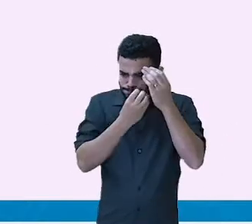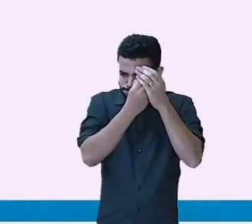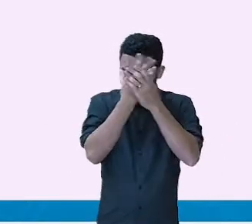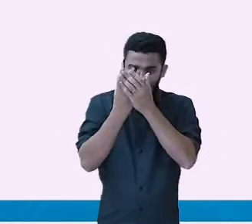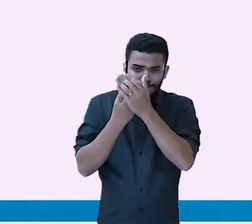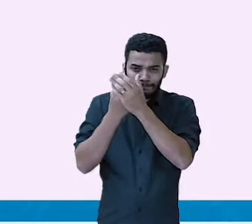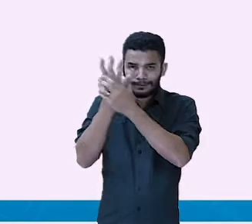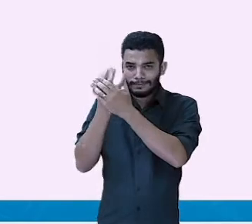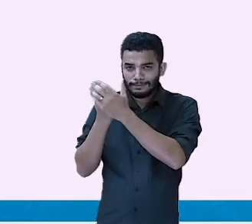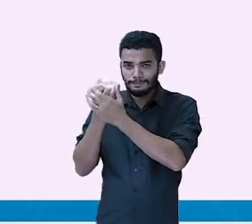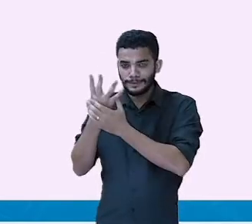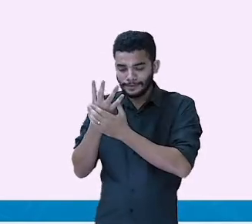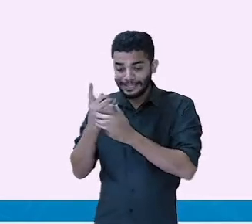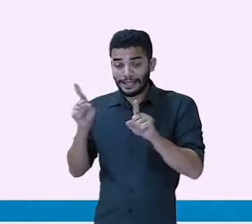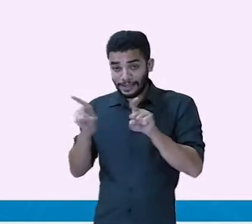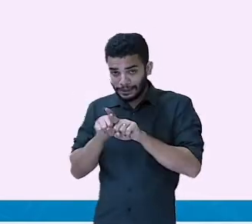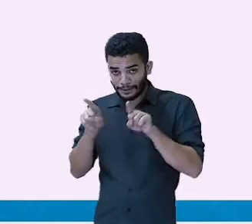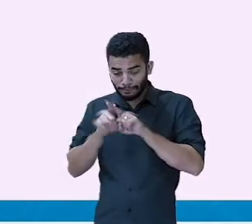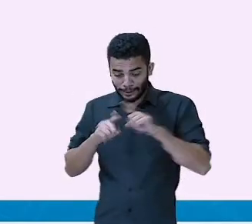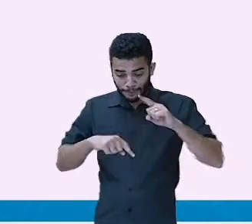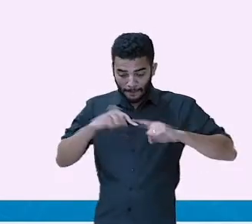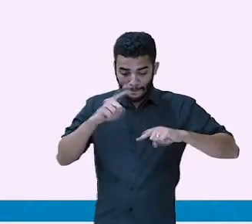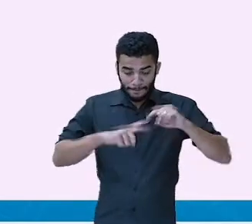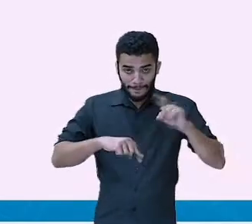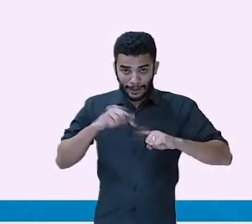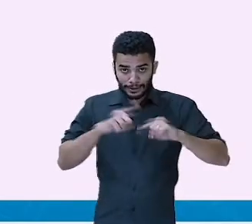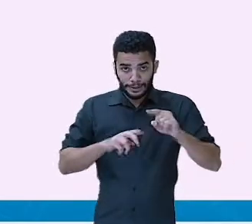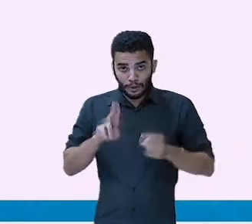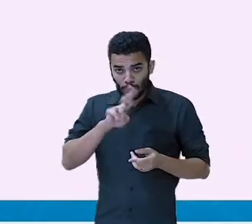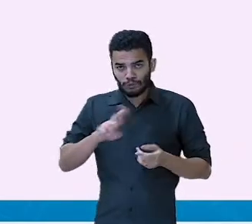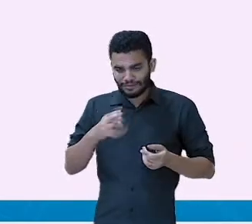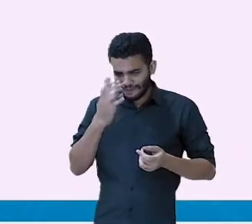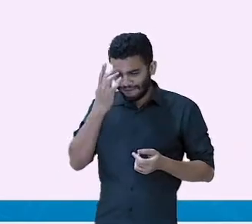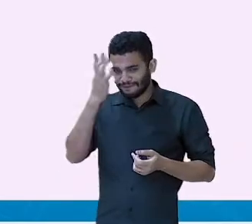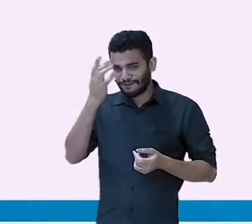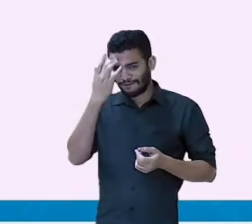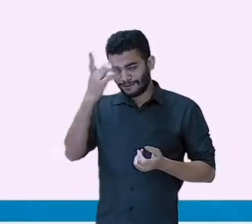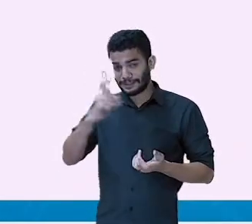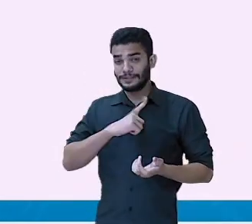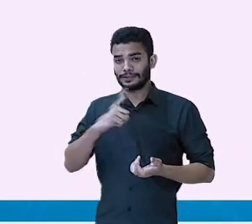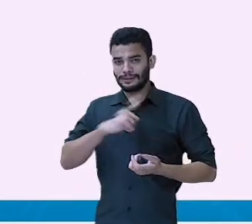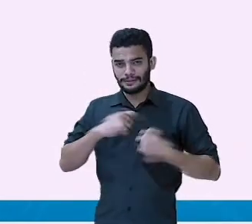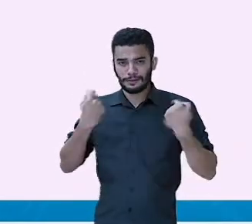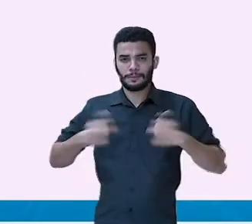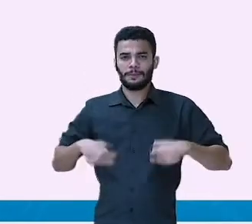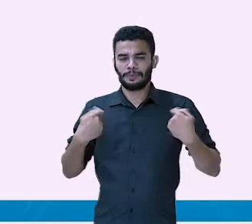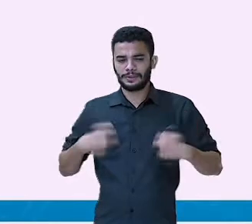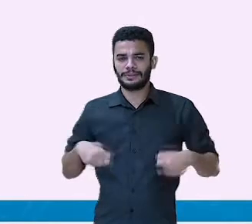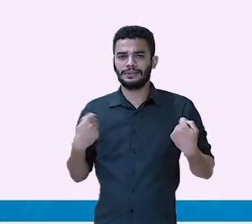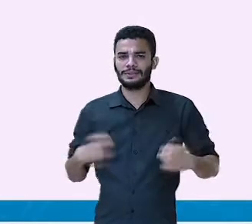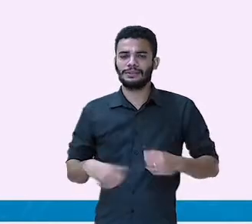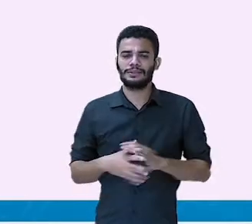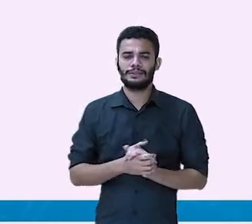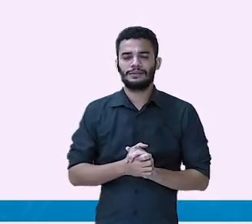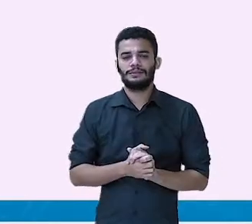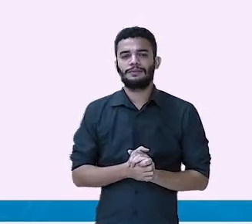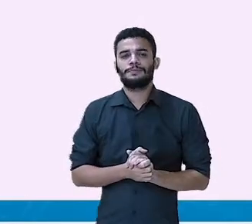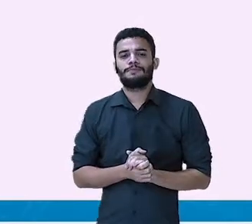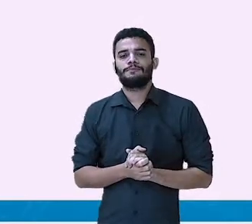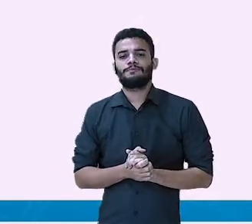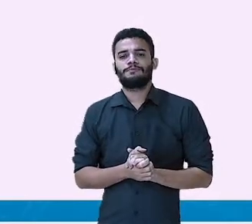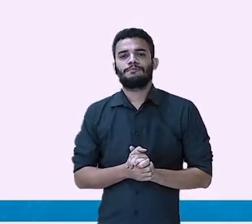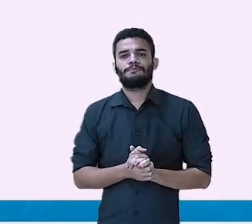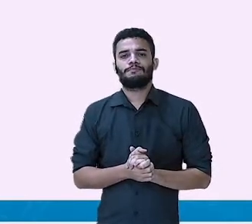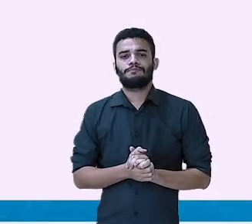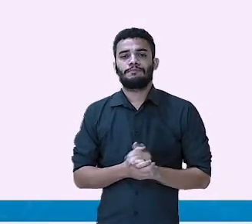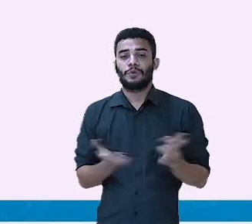e, claro, os nossos materiais que são de fácil acesso, que a gente pode estar utilizando para criar nosso tabuleiro aqui. Então, vamos lá.